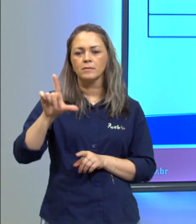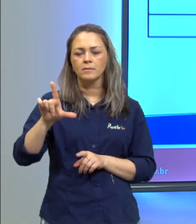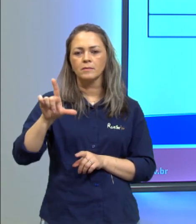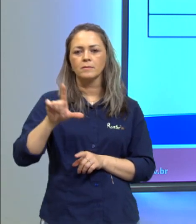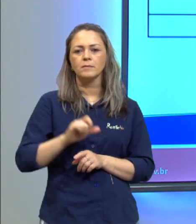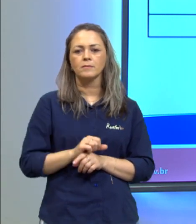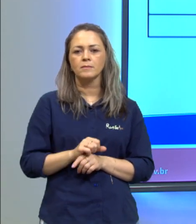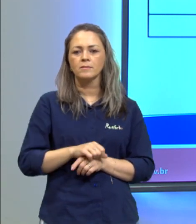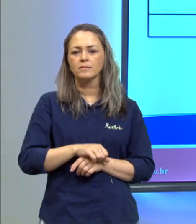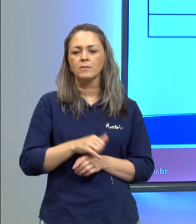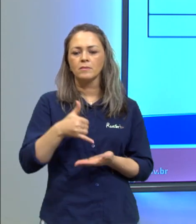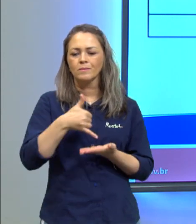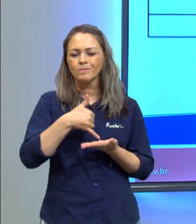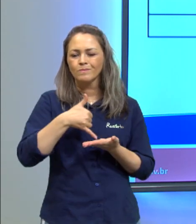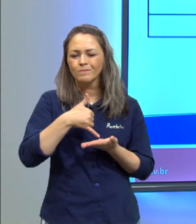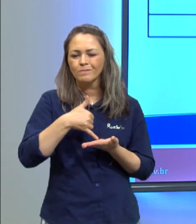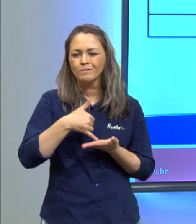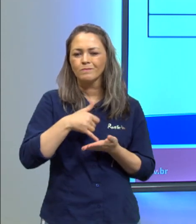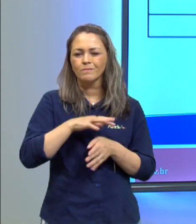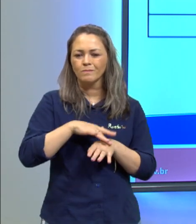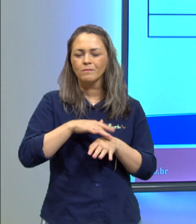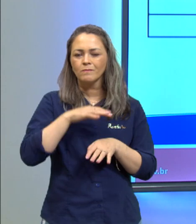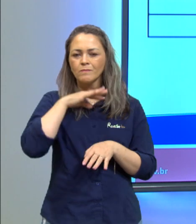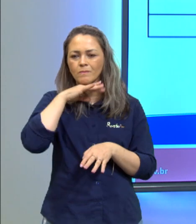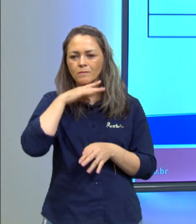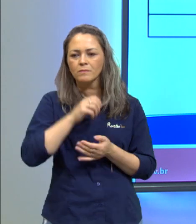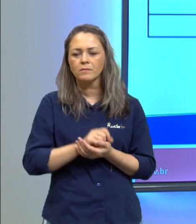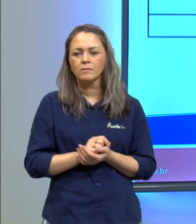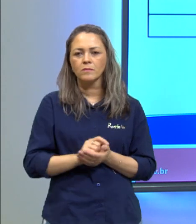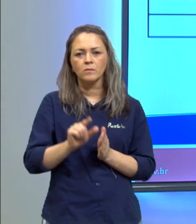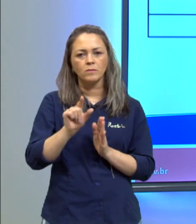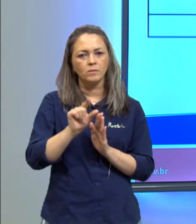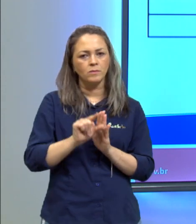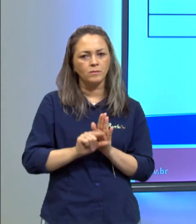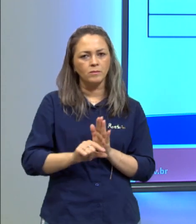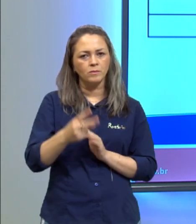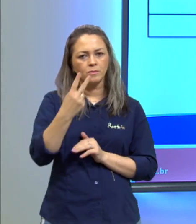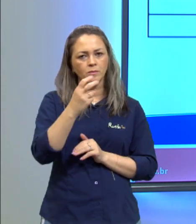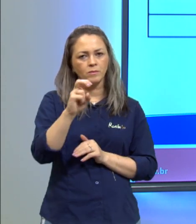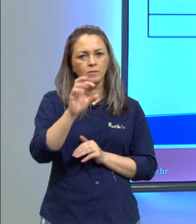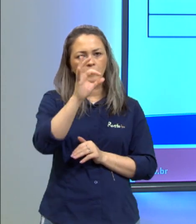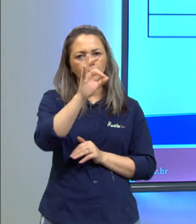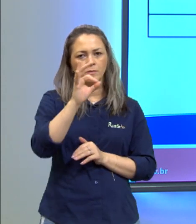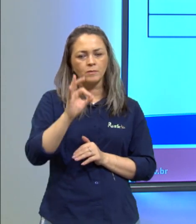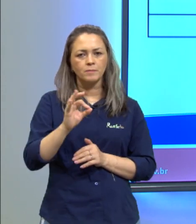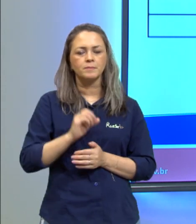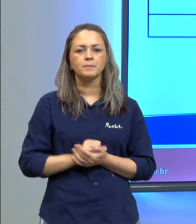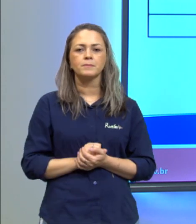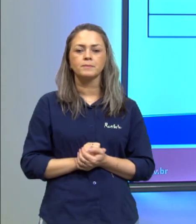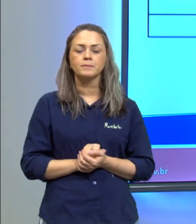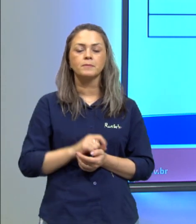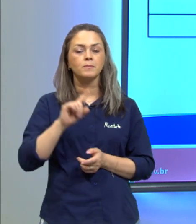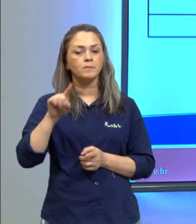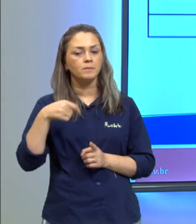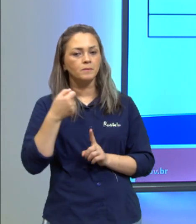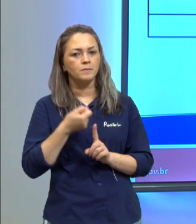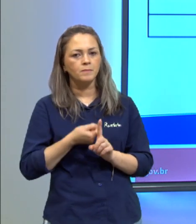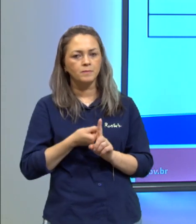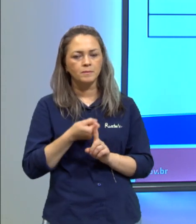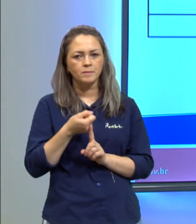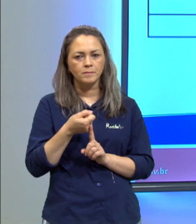colesterol ruim ele reduziu 25% no mês seguinte